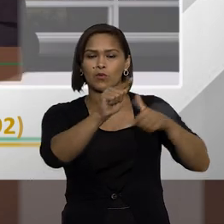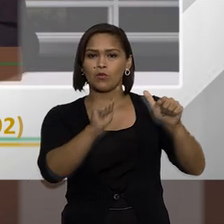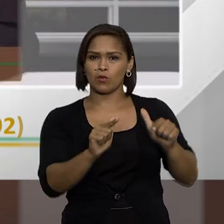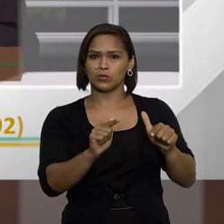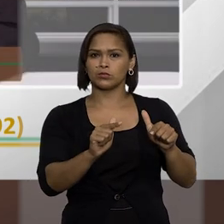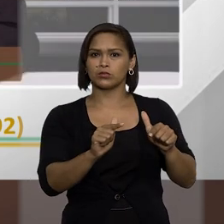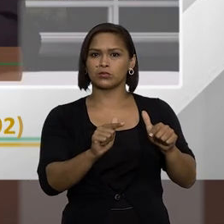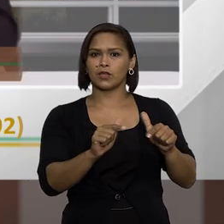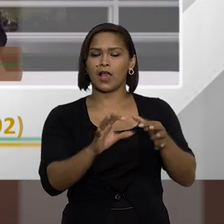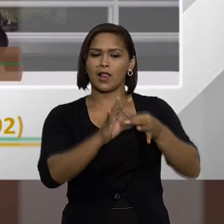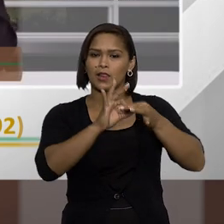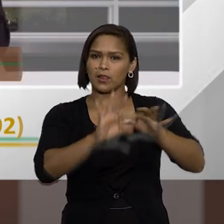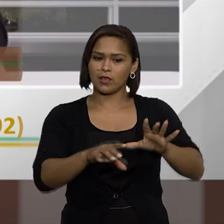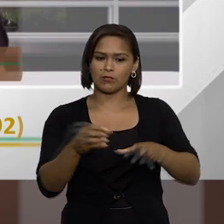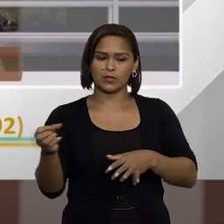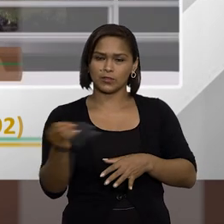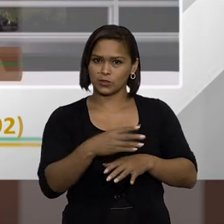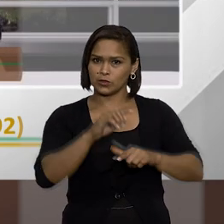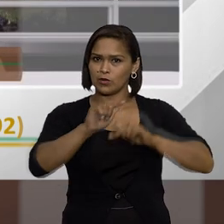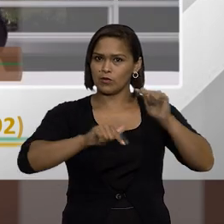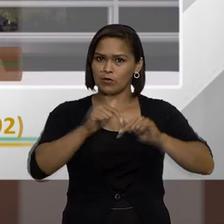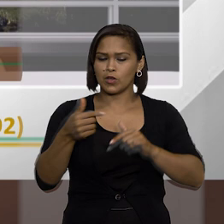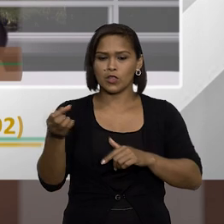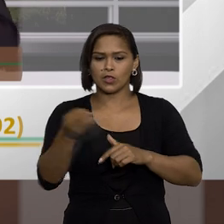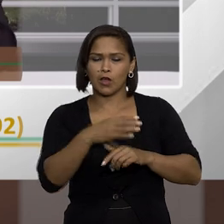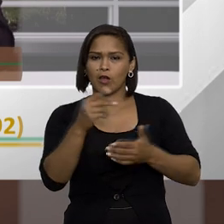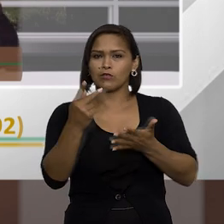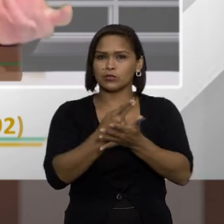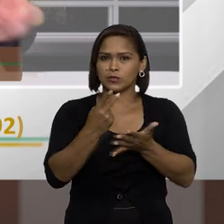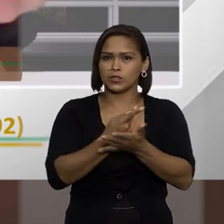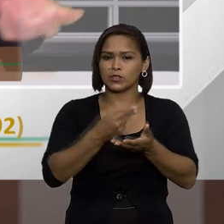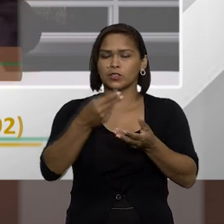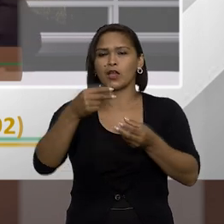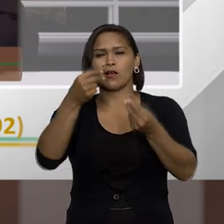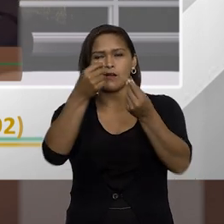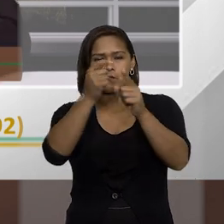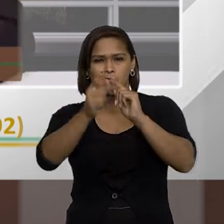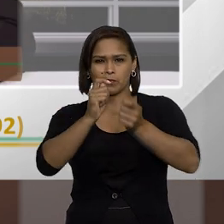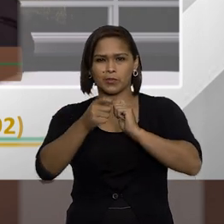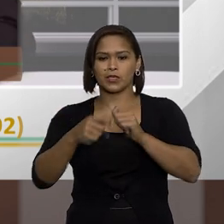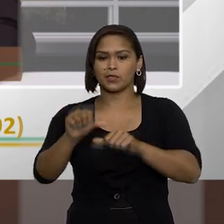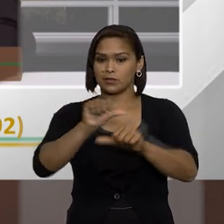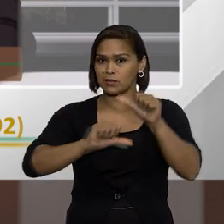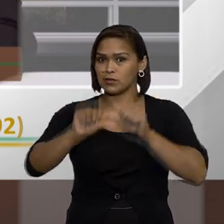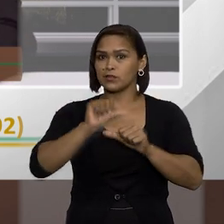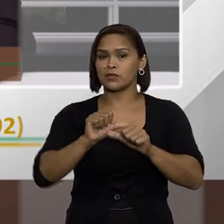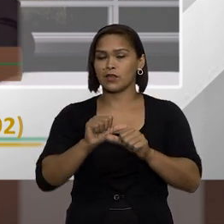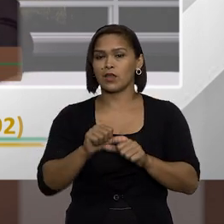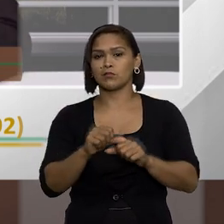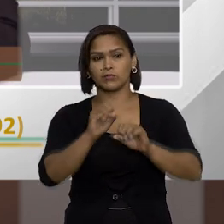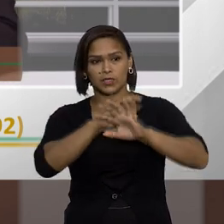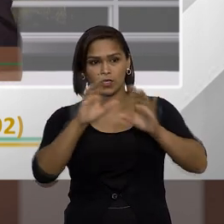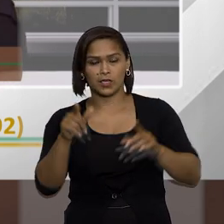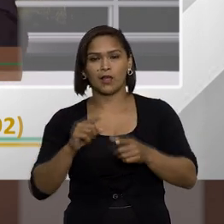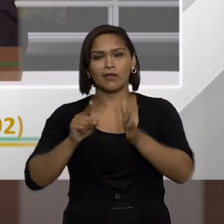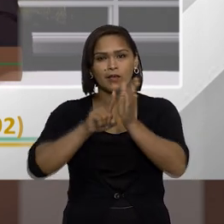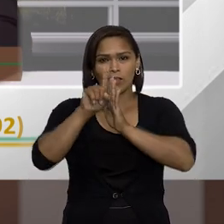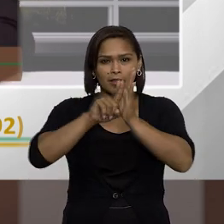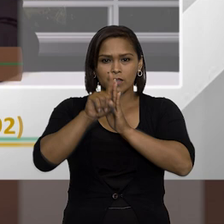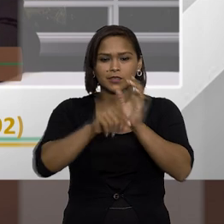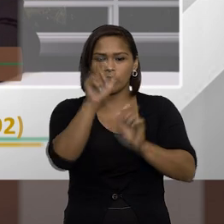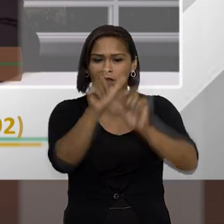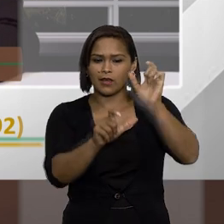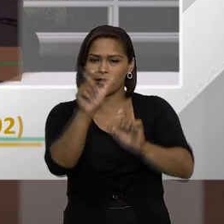cargo aí ele estaria livre para nesse novo cargo praticar novos atos que ele só perderia o anterior então é uma mudança que claro né sendo